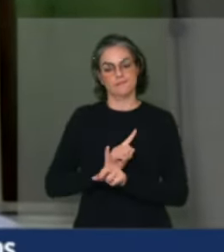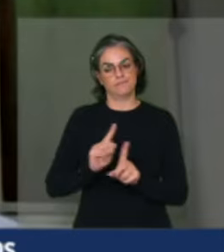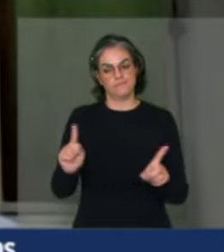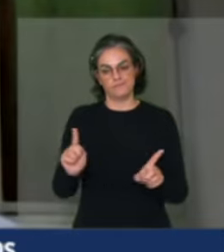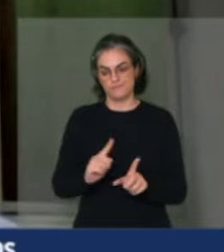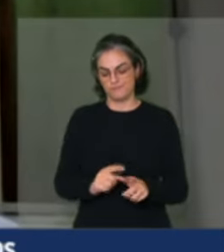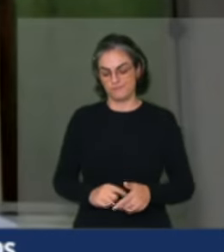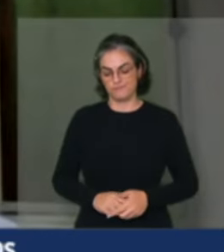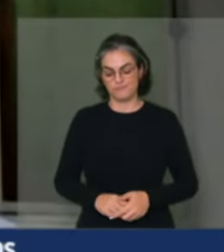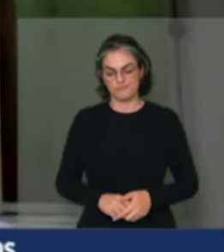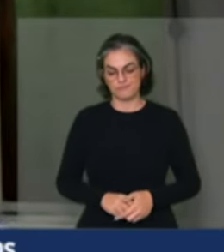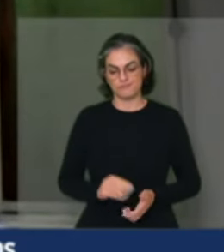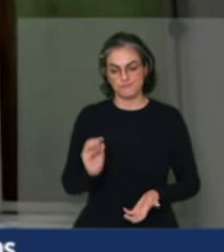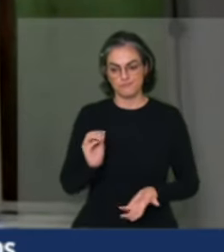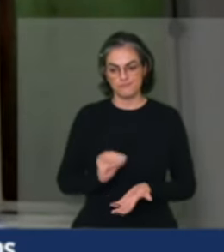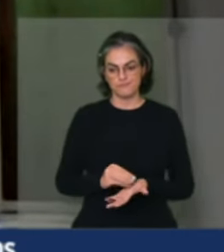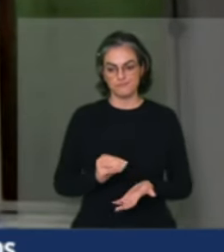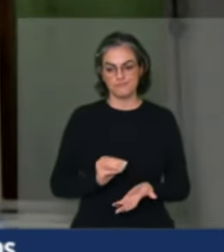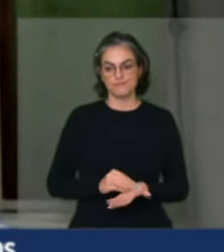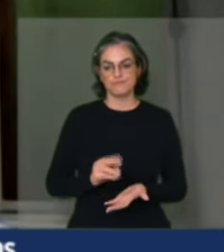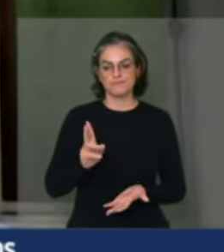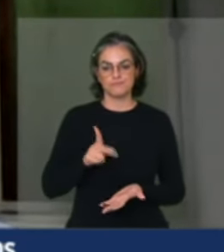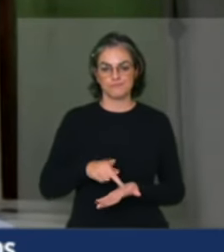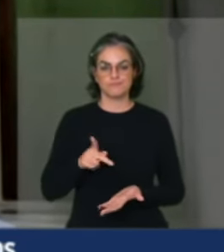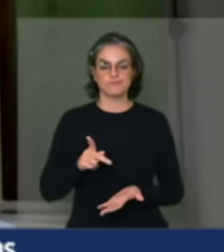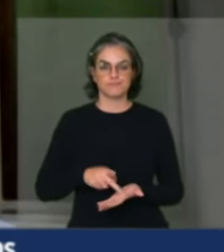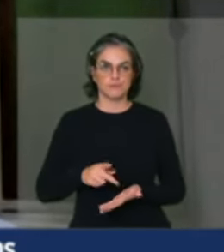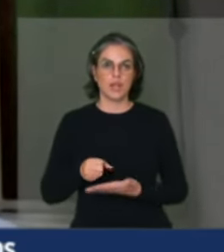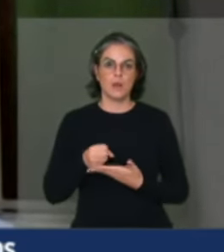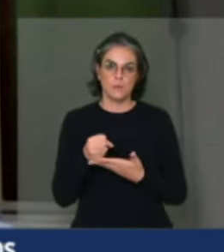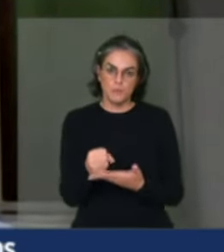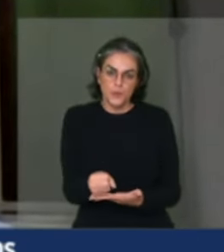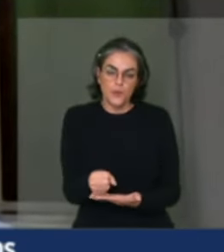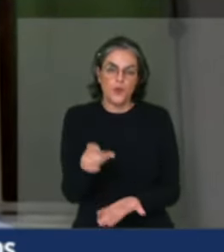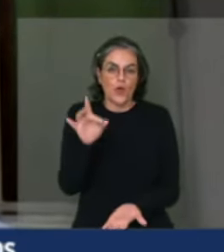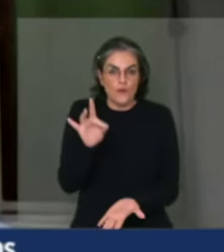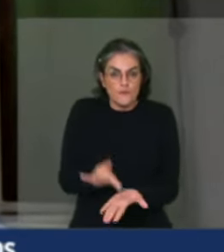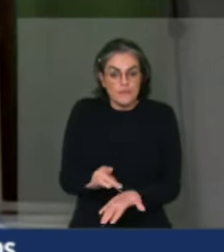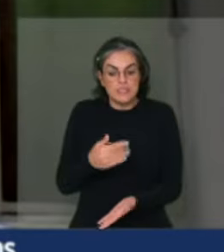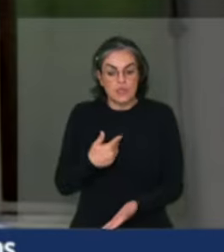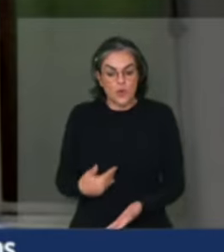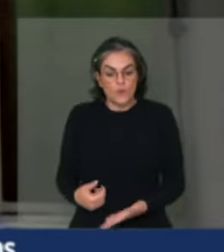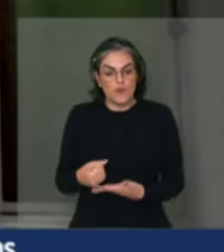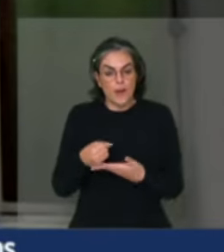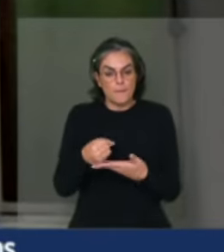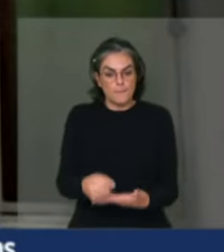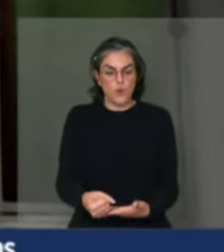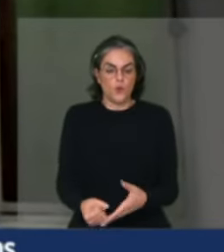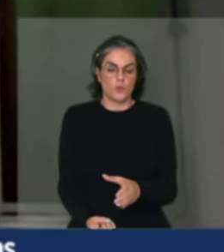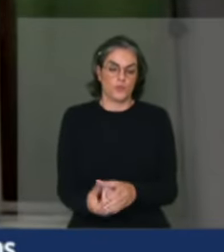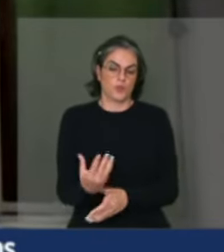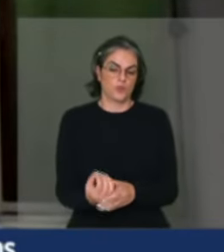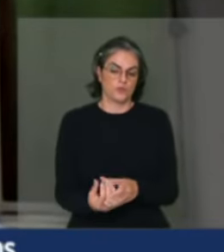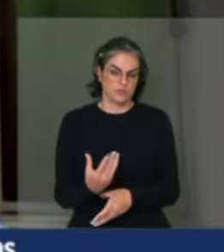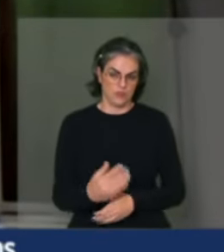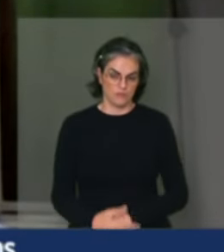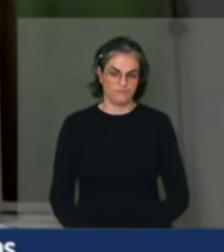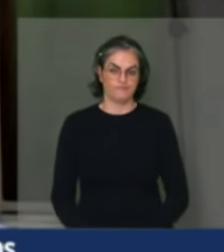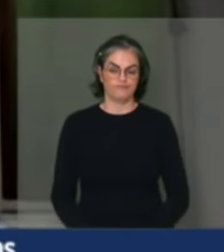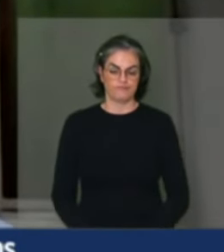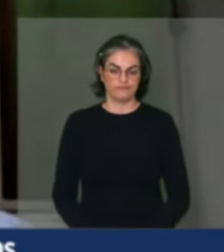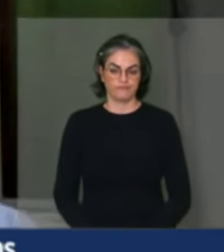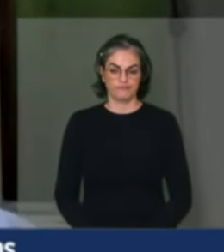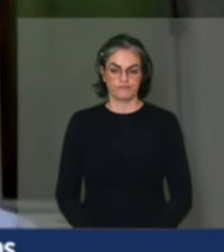ausência, de fato, de apoio oficial do Estado para a produção, para a comercialização e para a